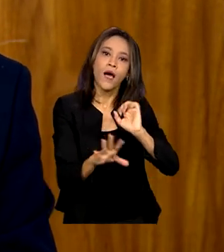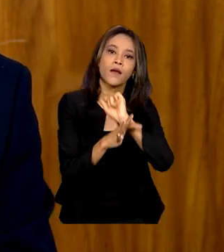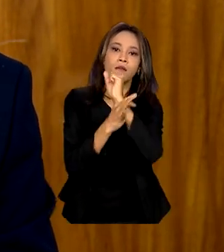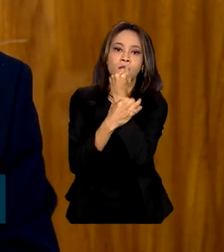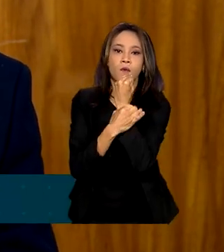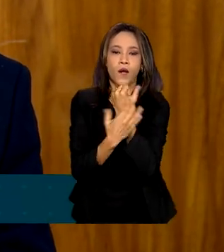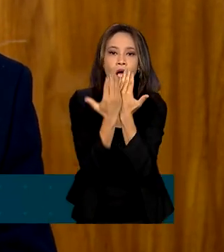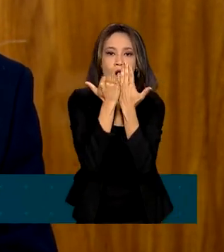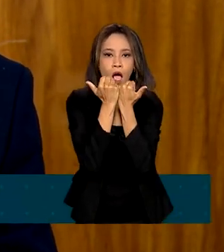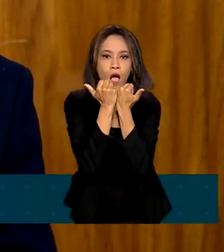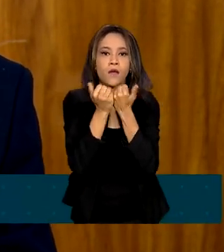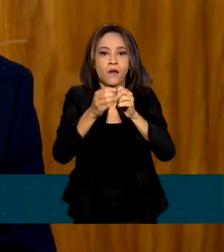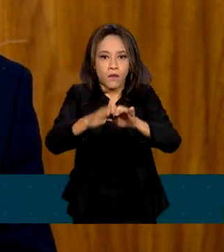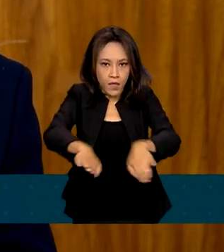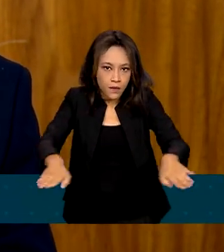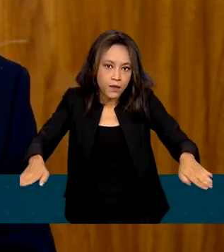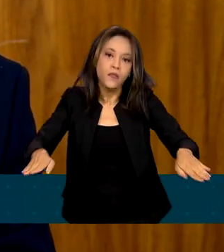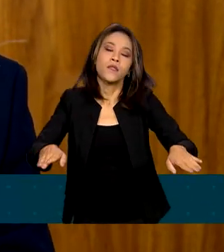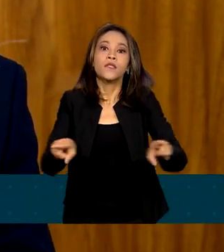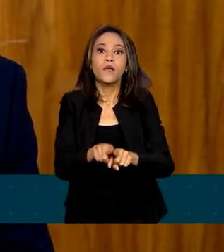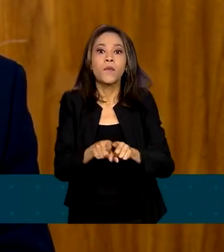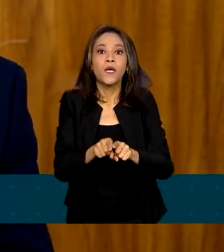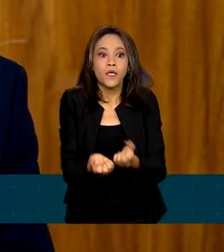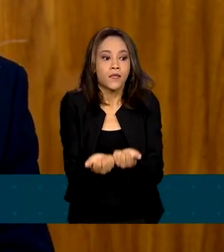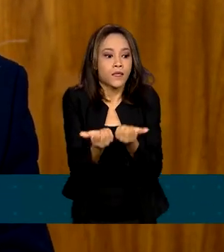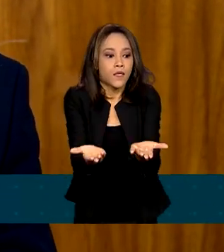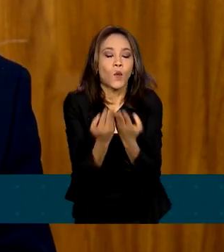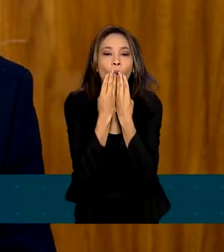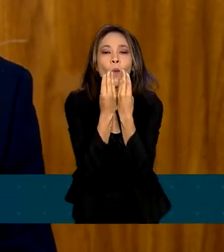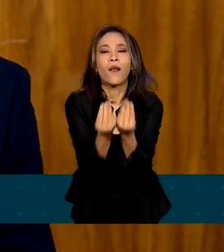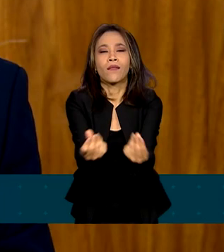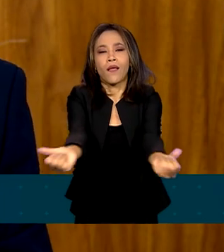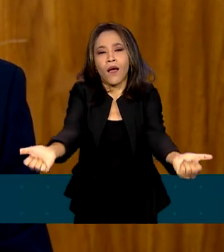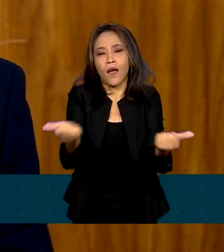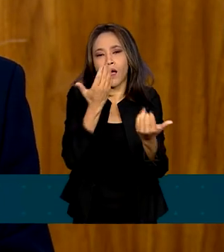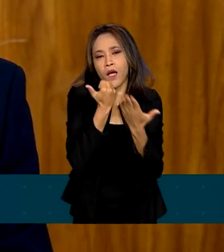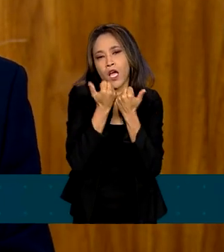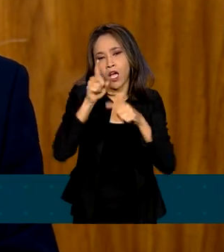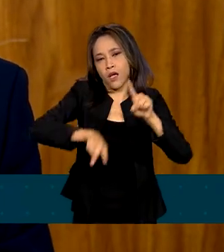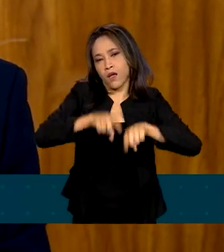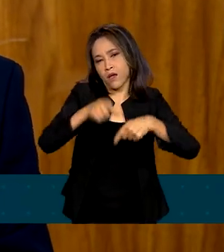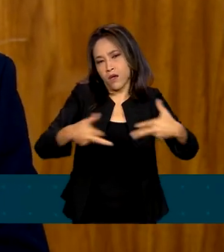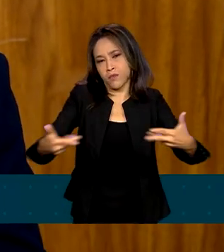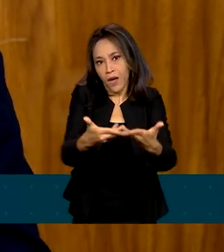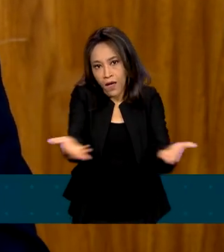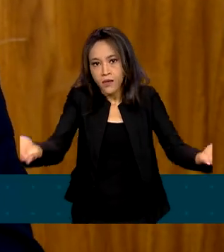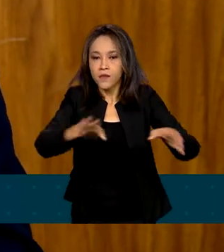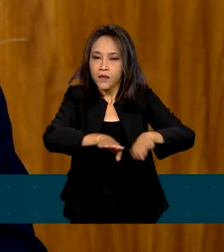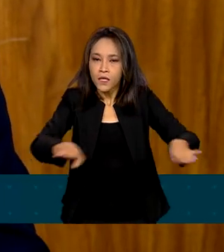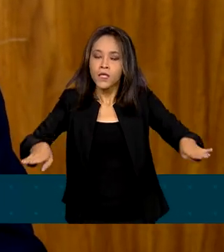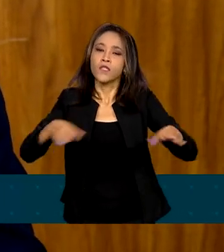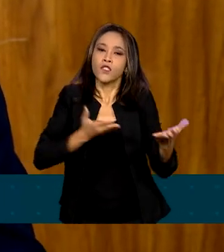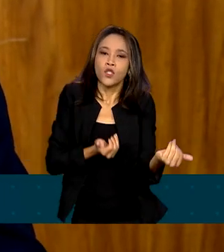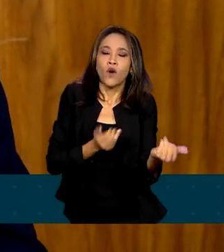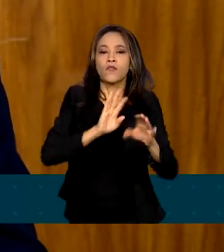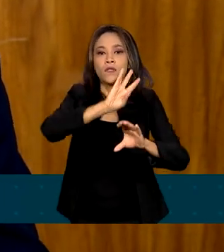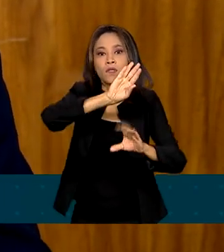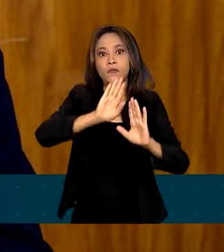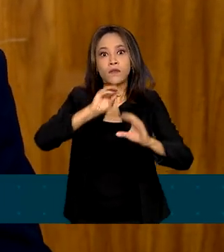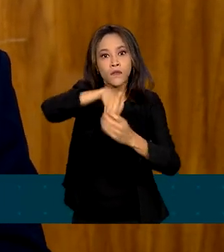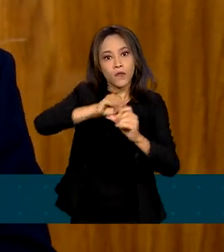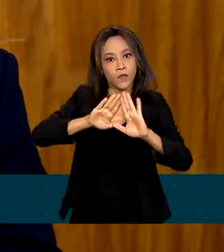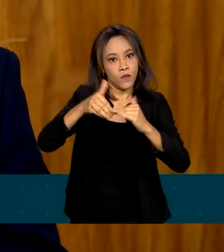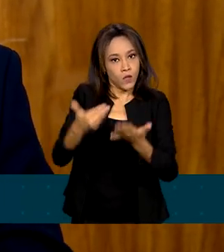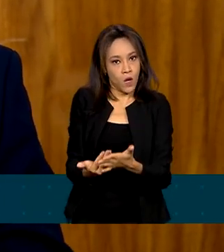alimentar para garantir produtos de qualidade na mesa dos nossos crianças e jovens nas escolas brasileiras.